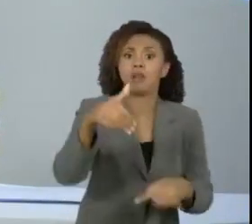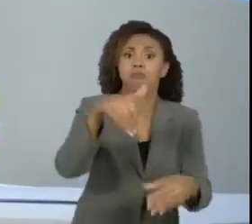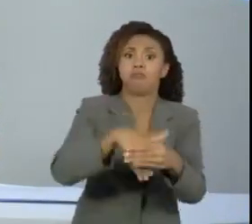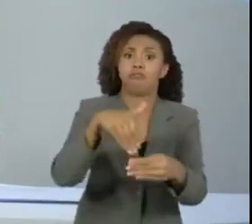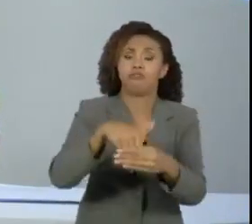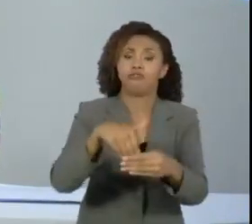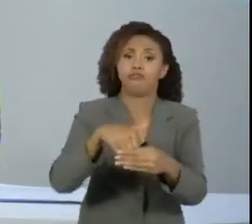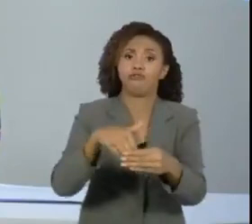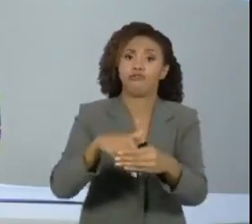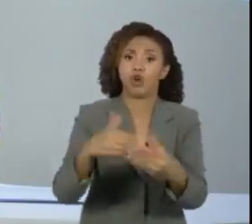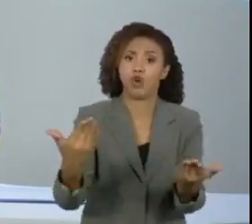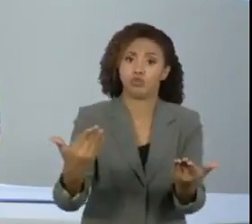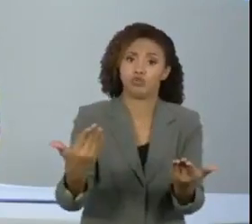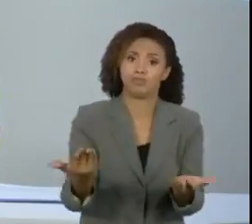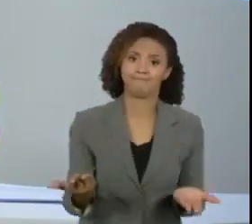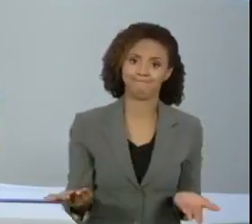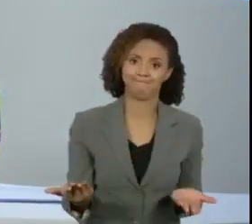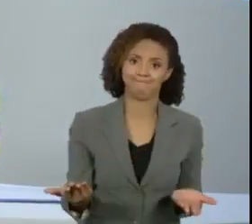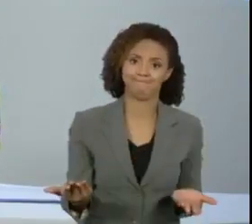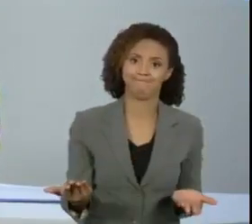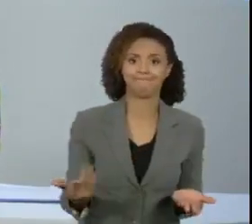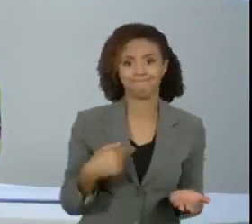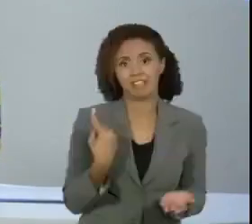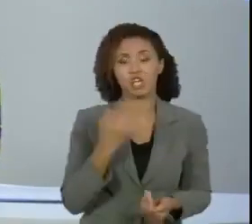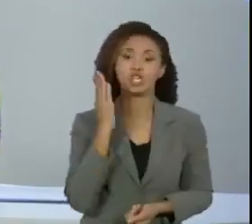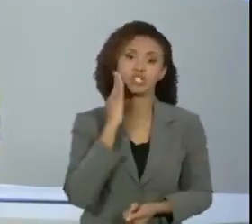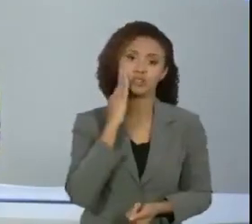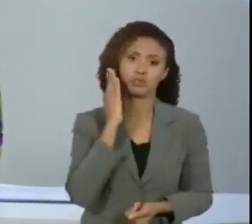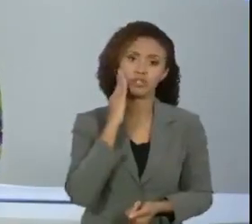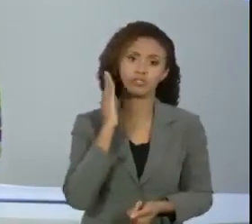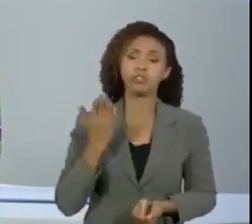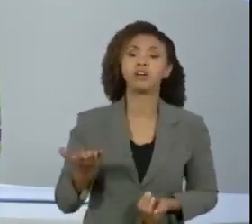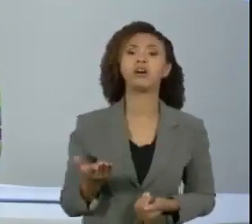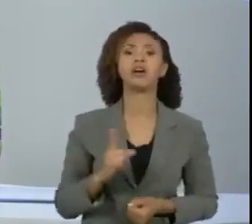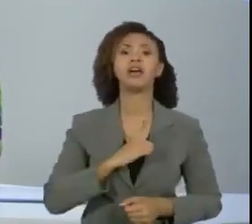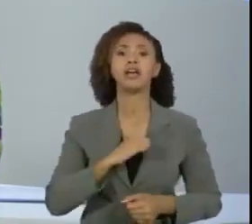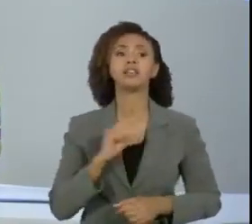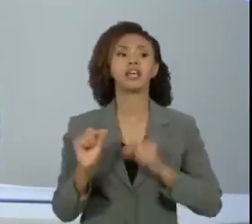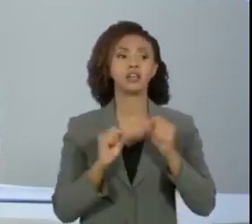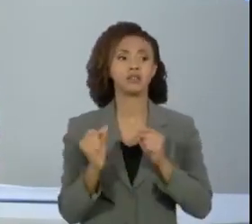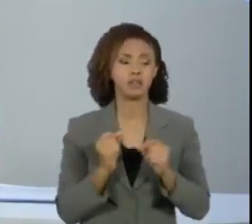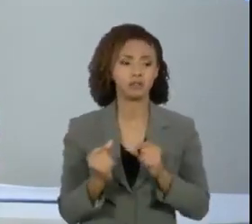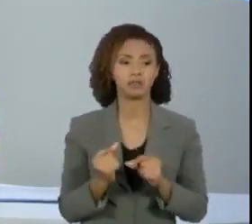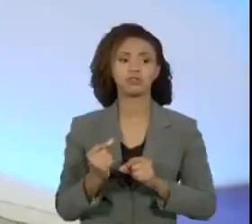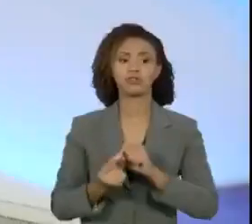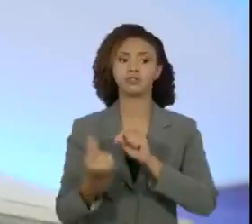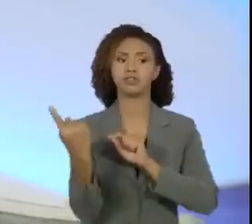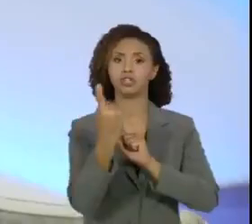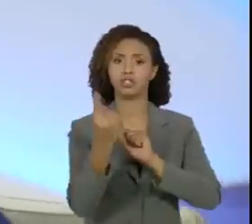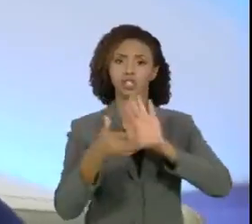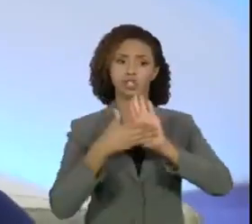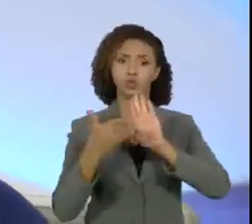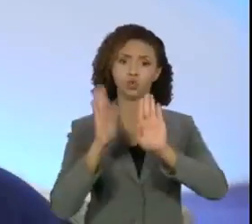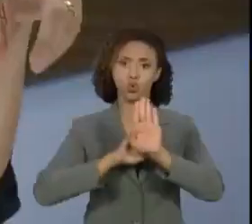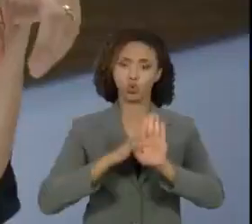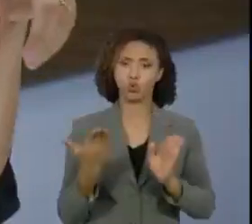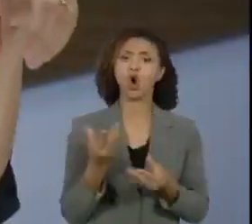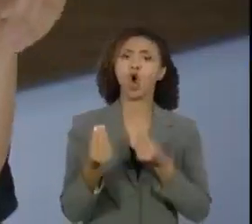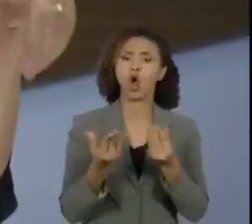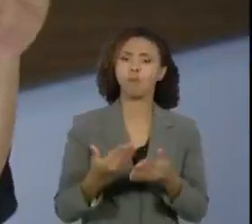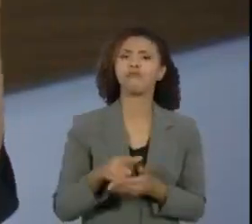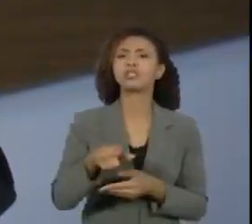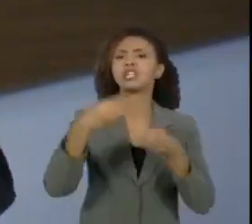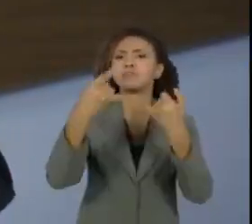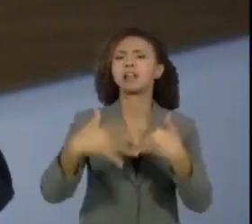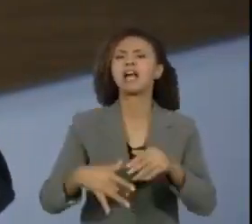processo eleitoral, do primeiro turno. Então, eu queria que você trouxesse um pouco a sua reflexão. Eu gostaria de pegar um gancho